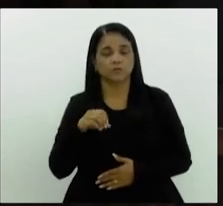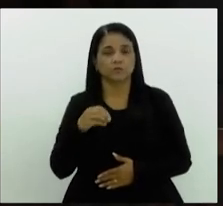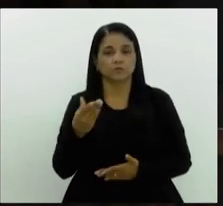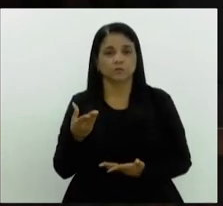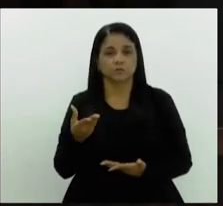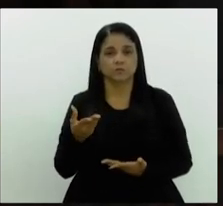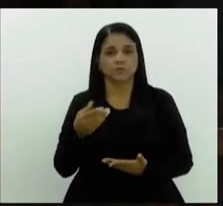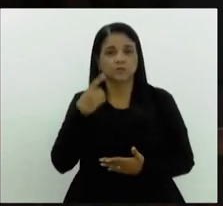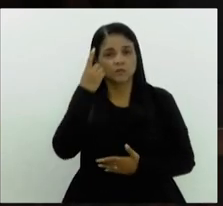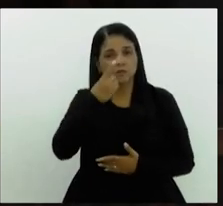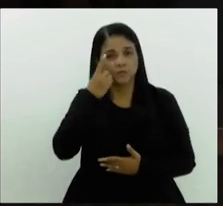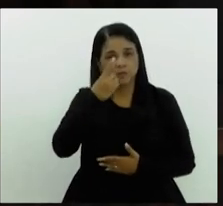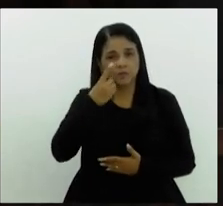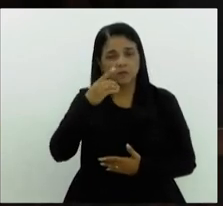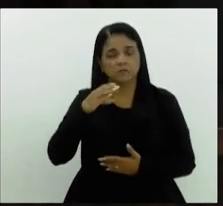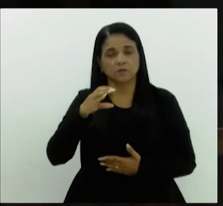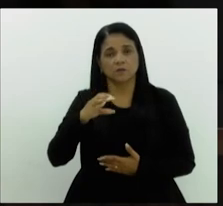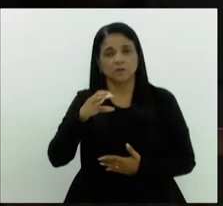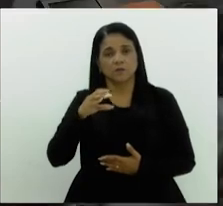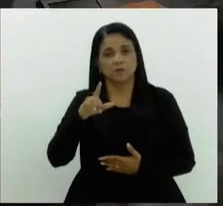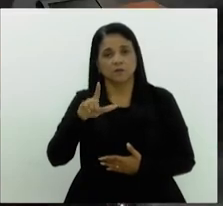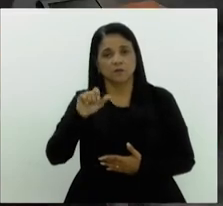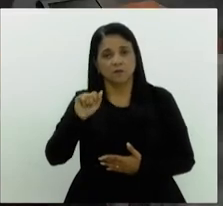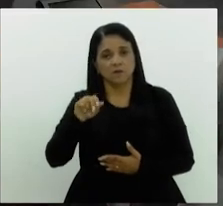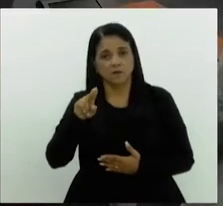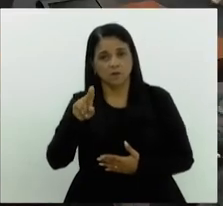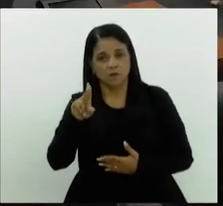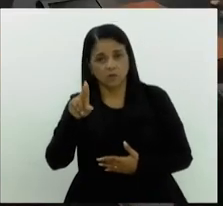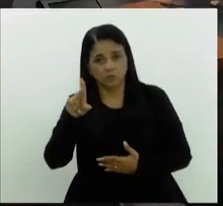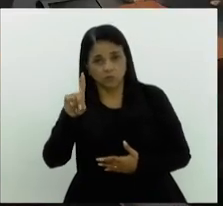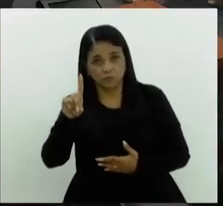nobre deputado Cláudio Caiado por gentileza